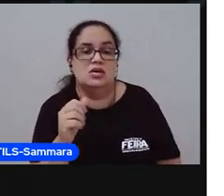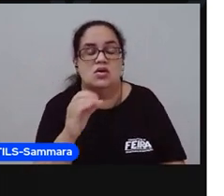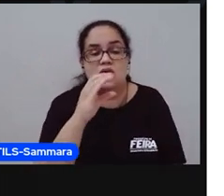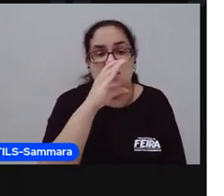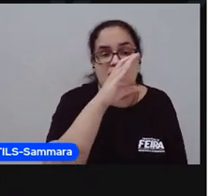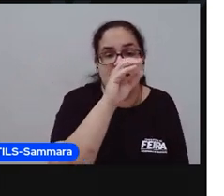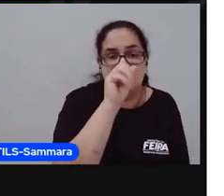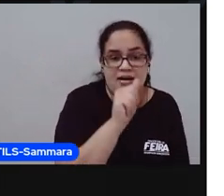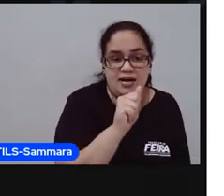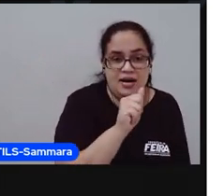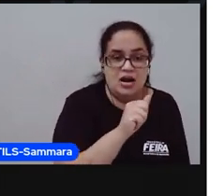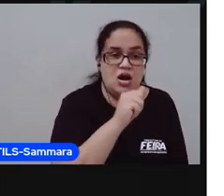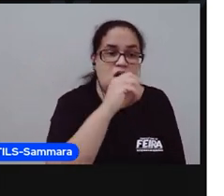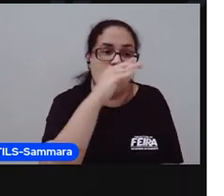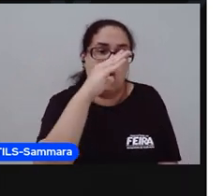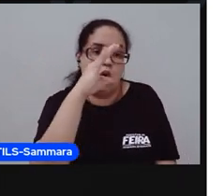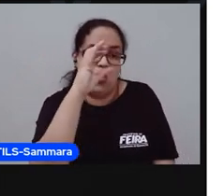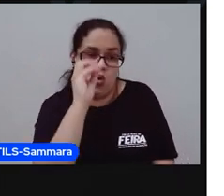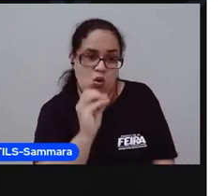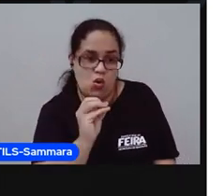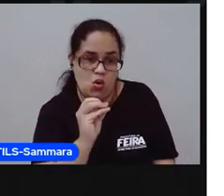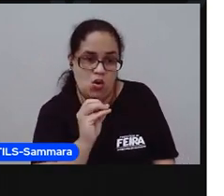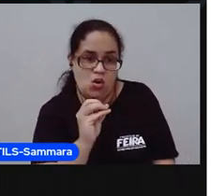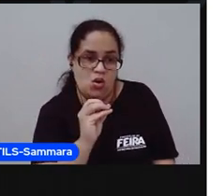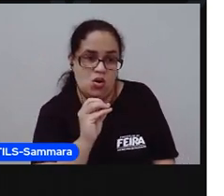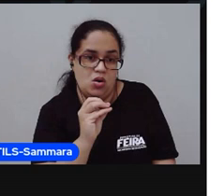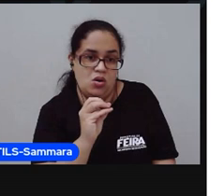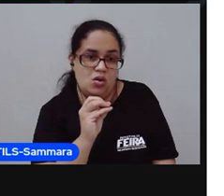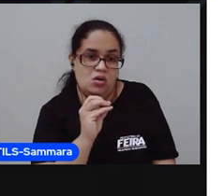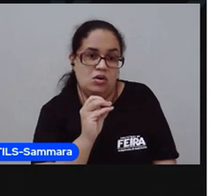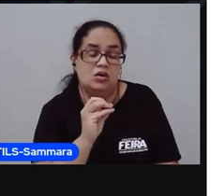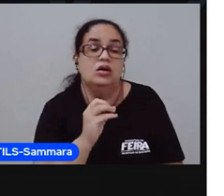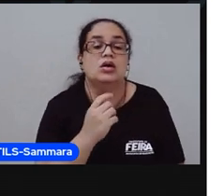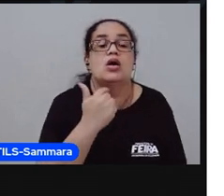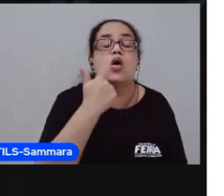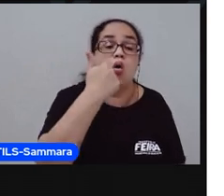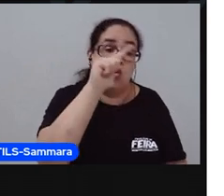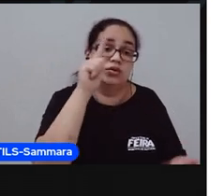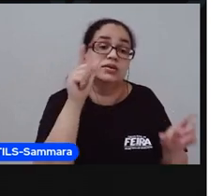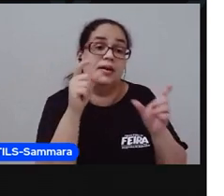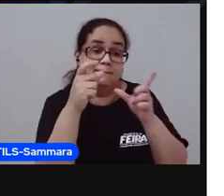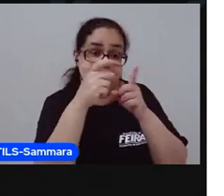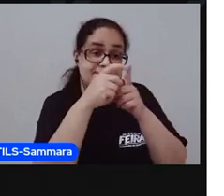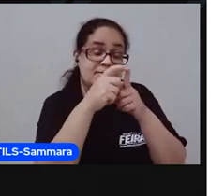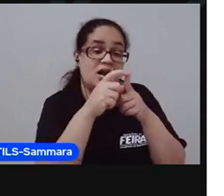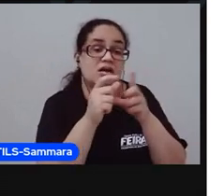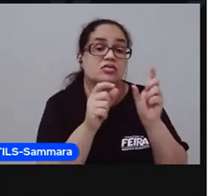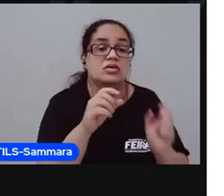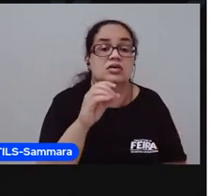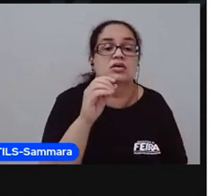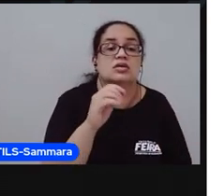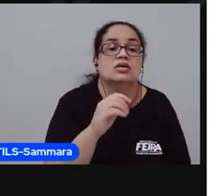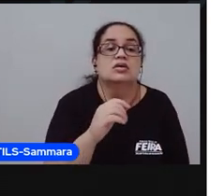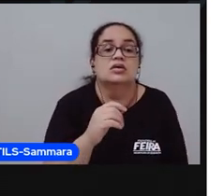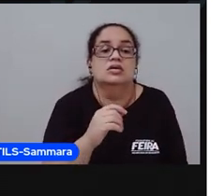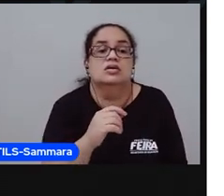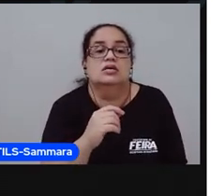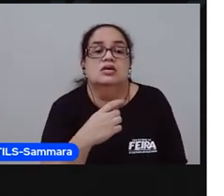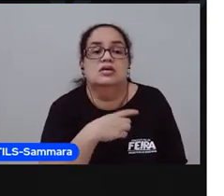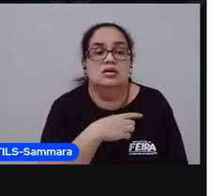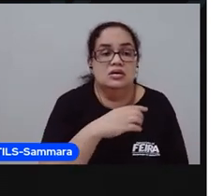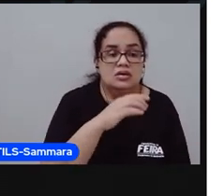Olha. CACO. Outra palavra. Aqui eu tenho uns